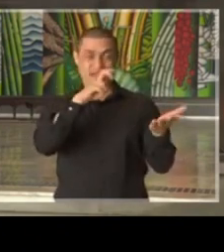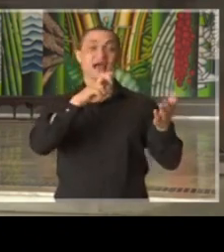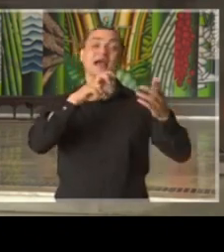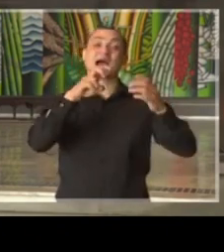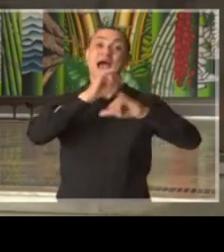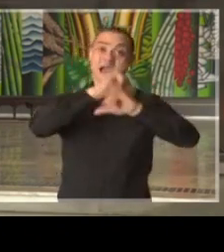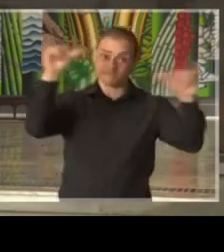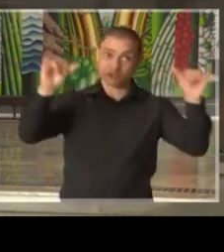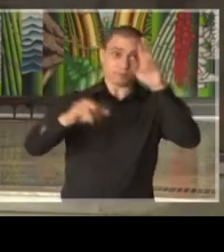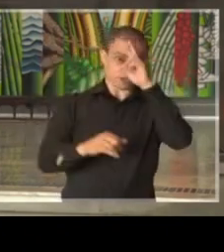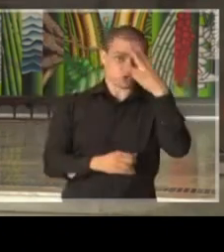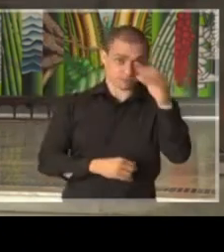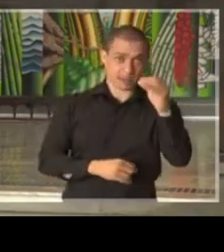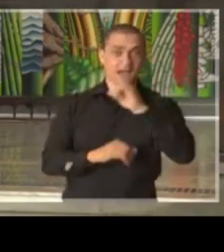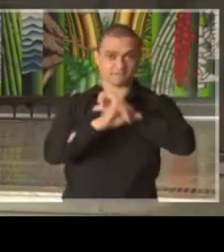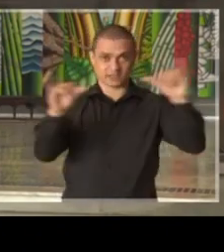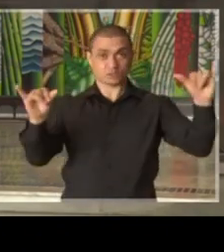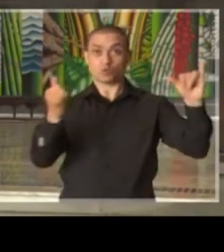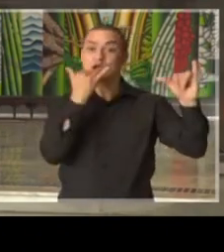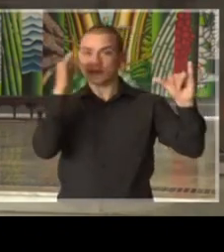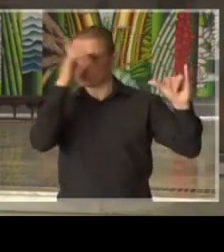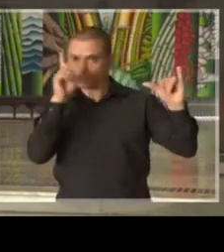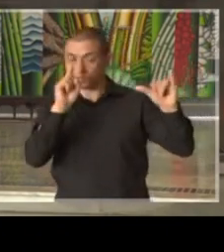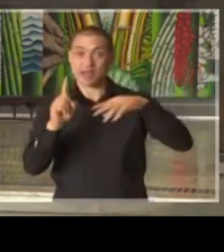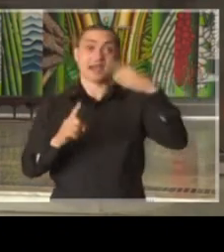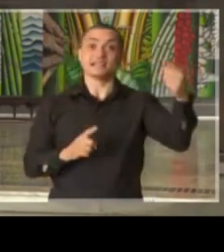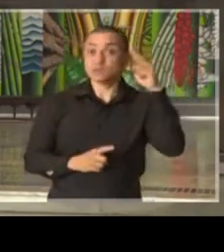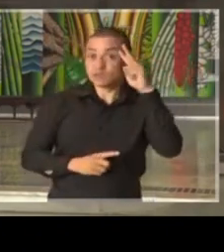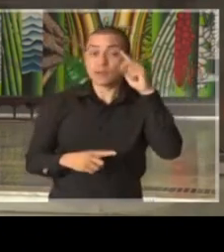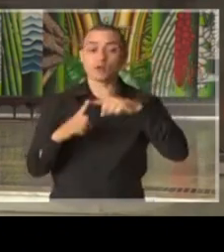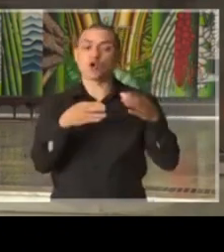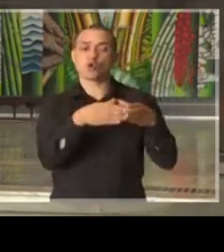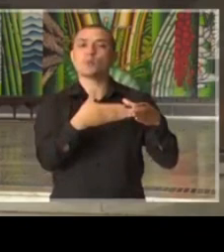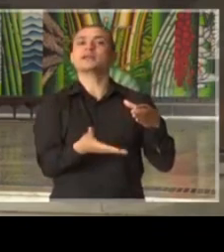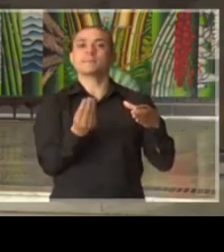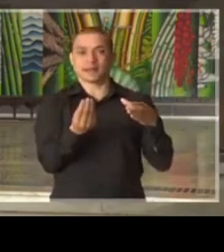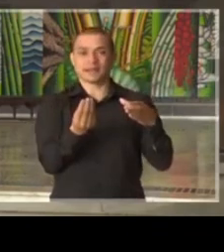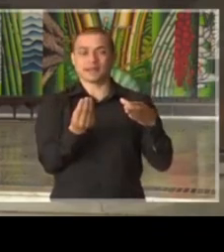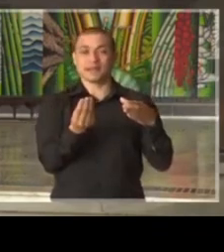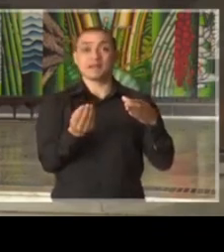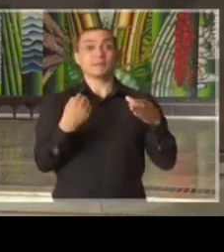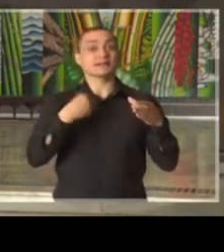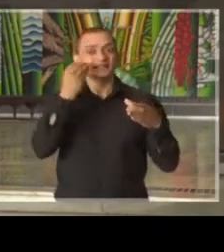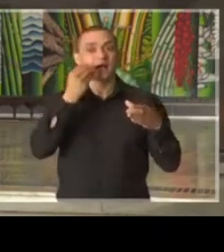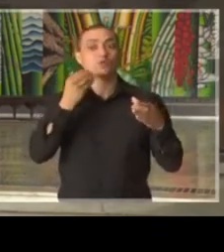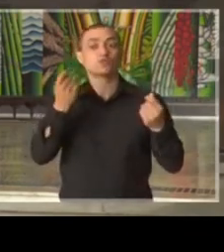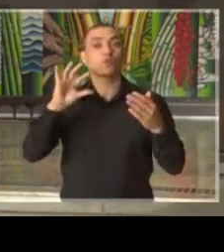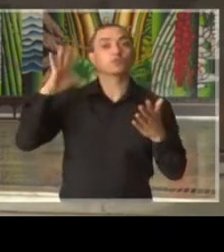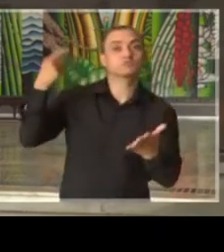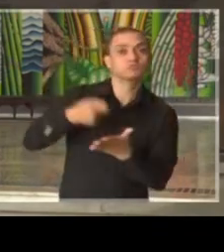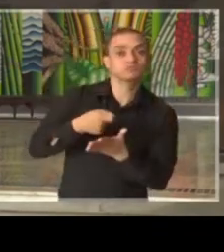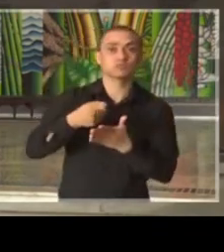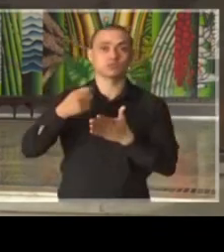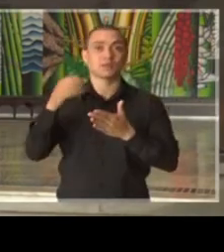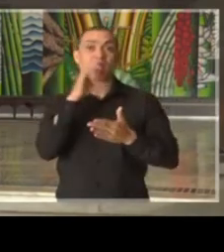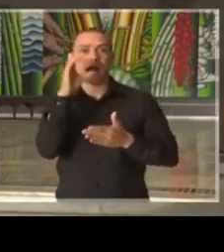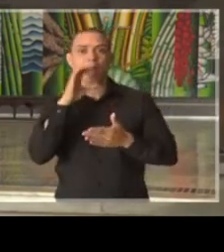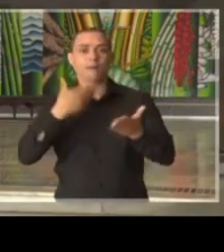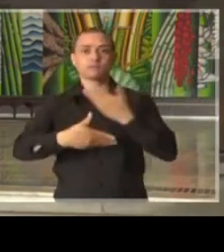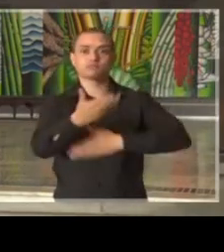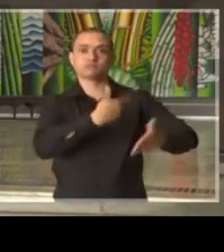a meio-dia e 30 a vocês. Por que desse comitê executivo? Primeiro, para que tenhamos agilidade nos procedimentos, nas decisões, no